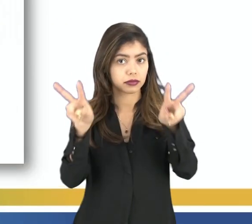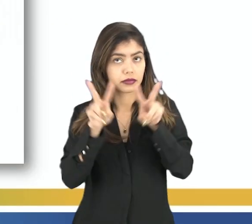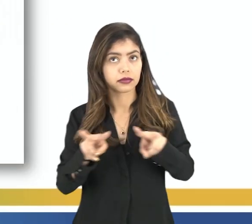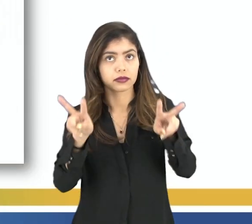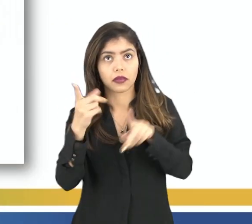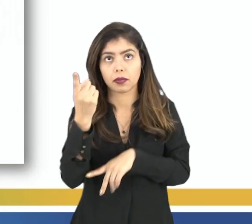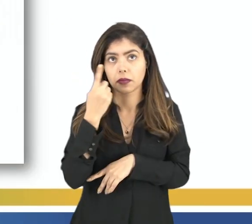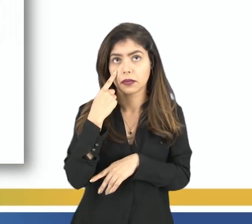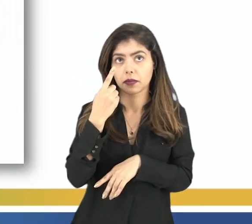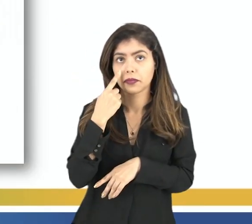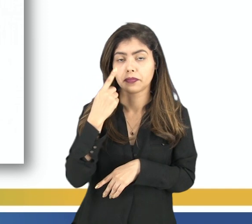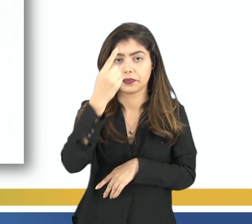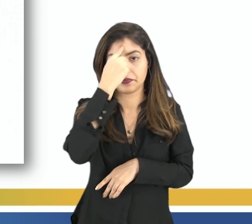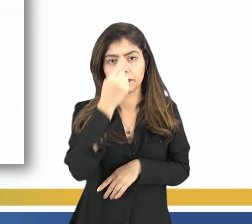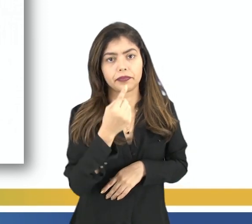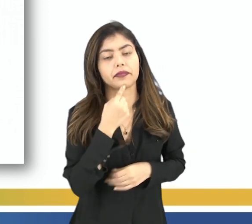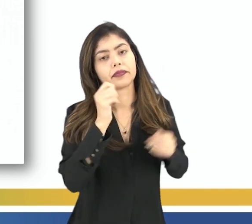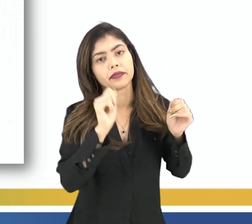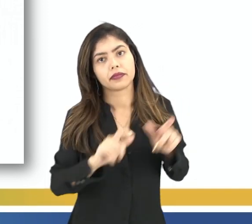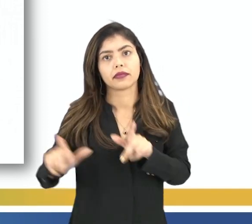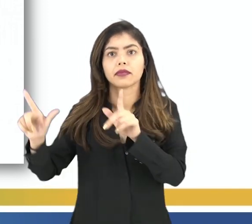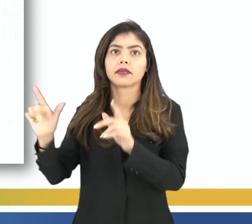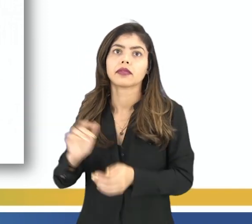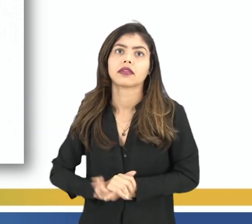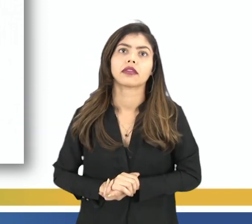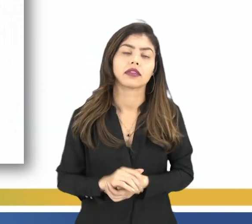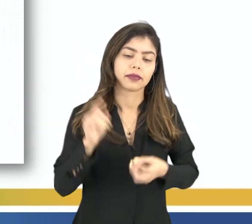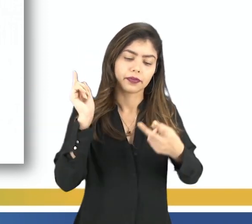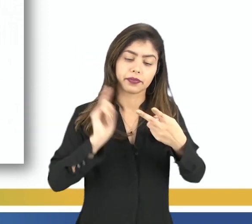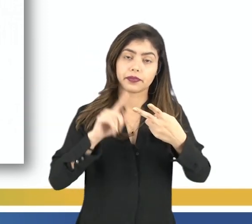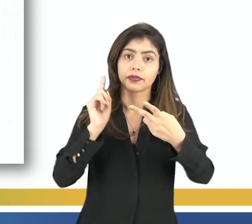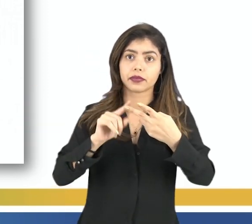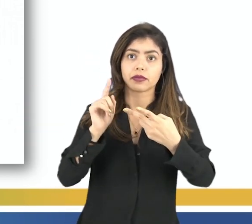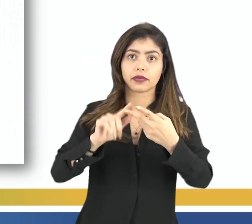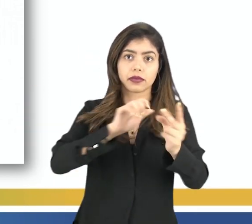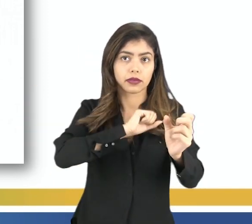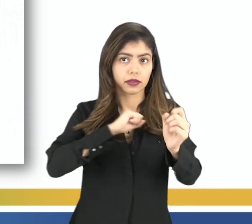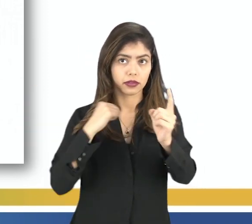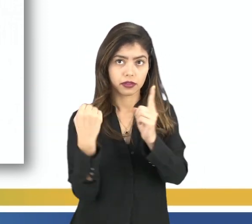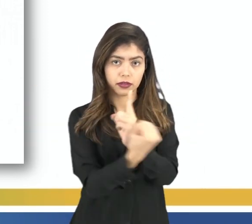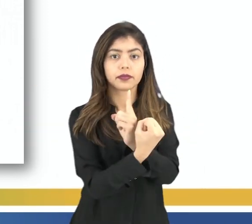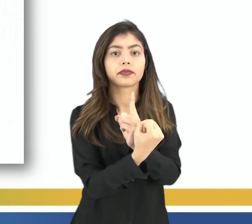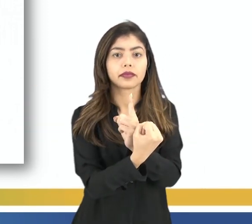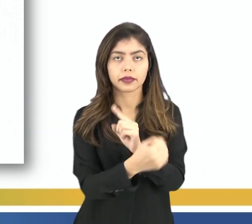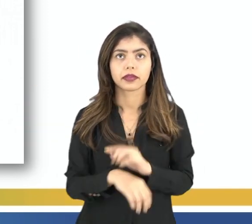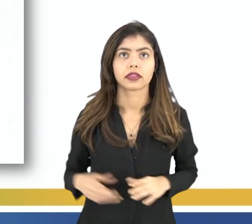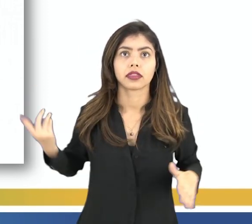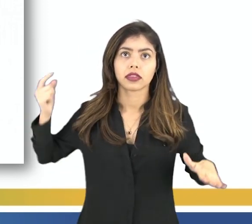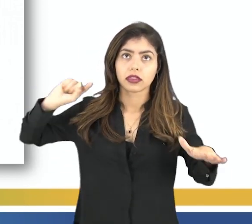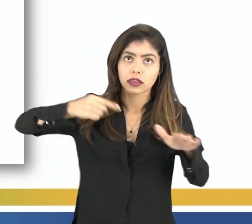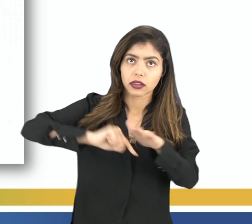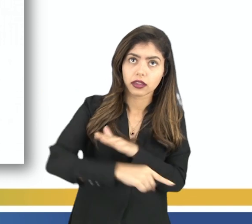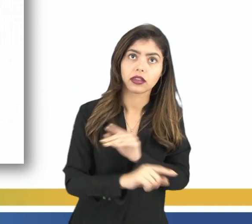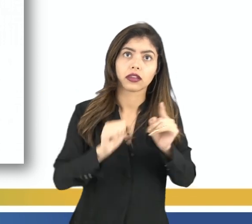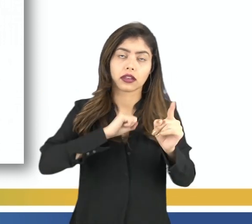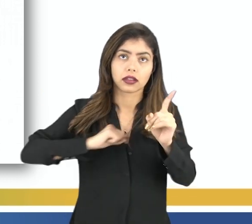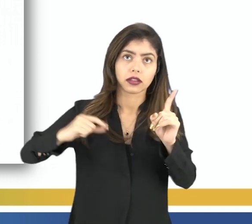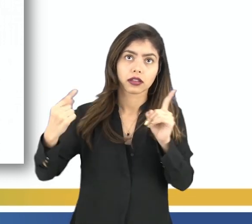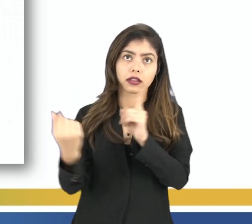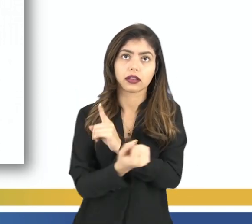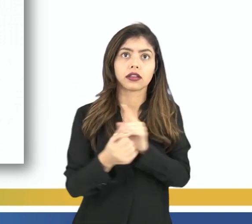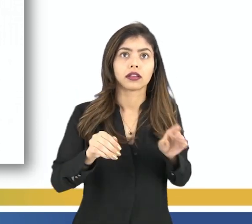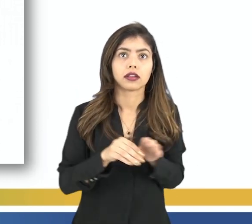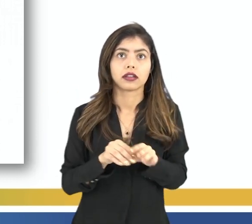observem bem a imagem, nós temos a dimensão social. Então, inserir a sociedade neste